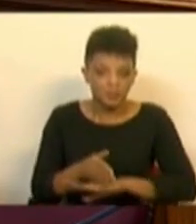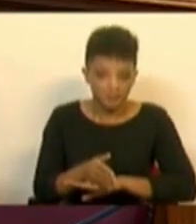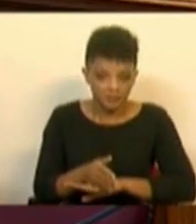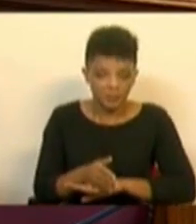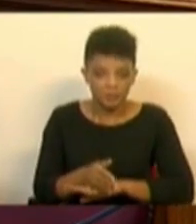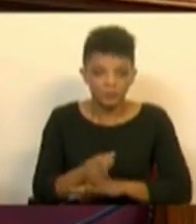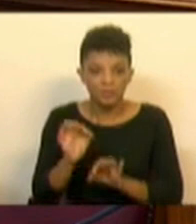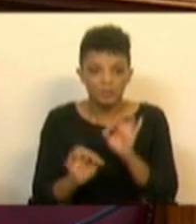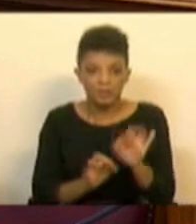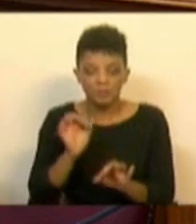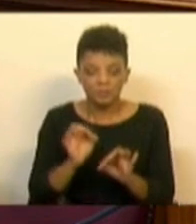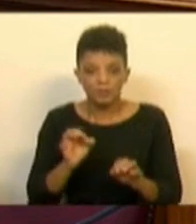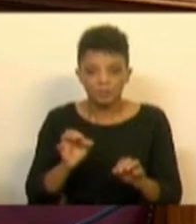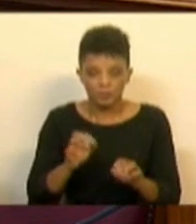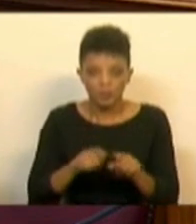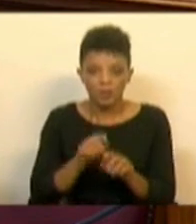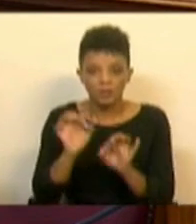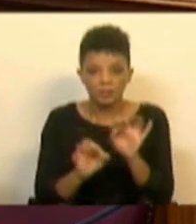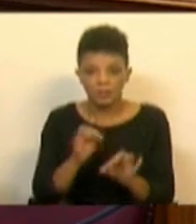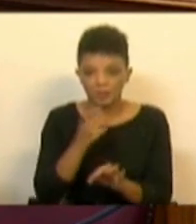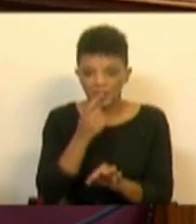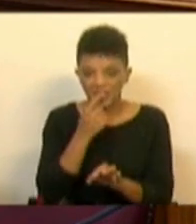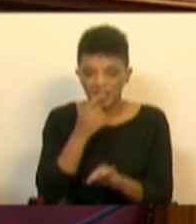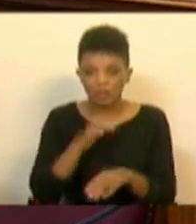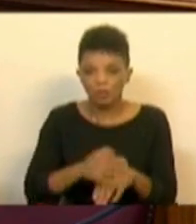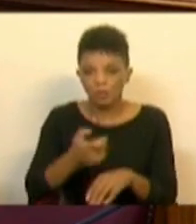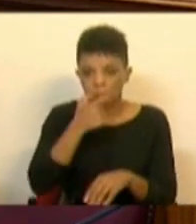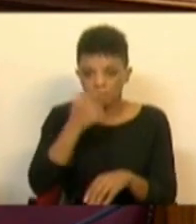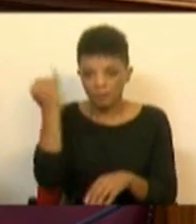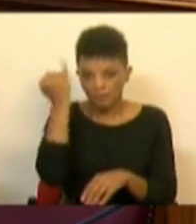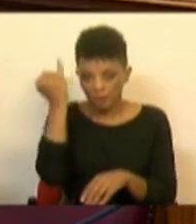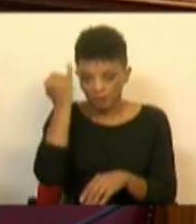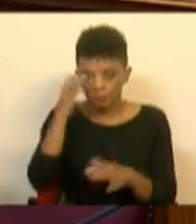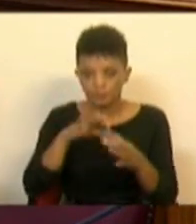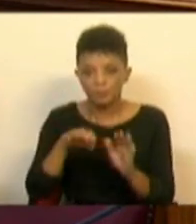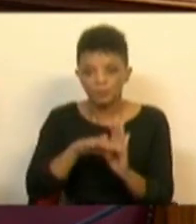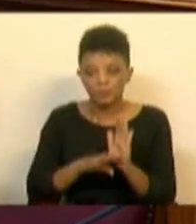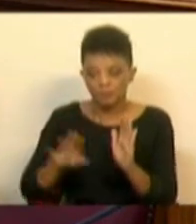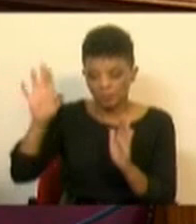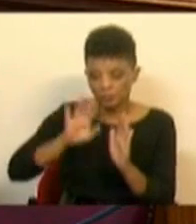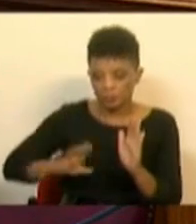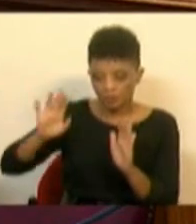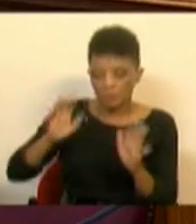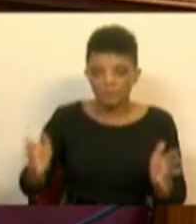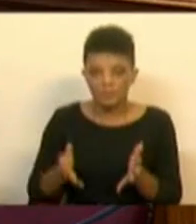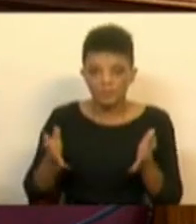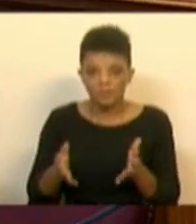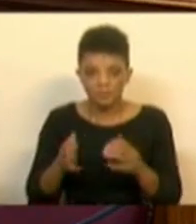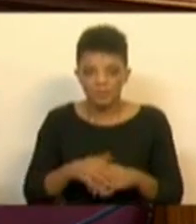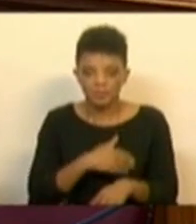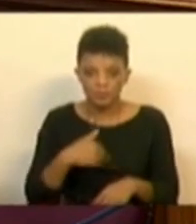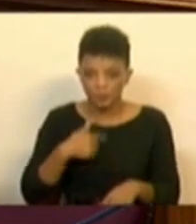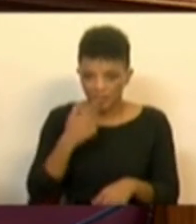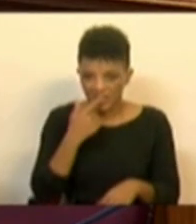a tratamentos de reabilitação oral através de próteses dentárias no âmbito do Programa Nacional de Promoção de Saúde Oral.